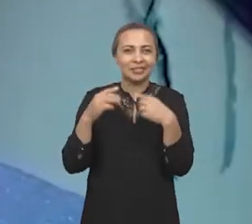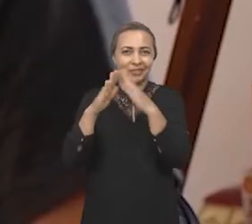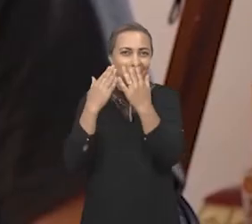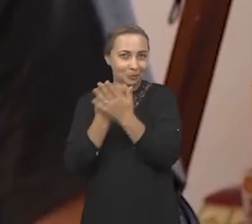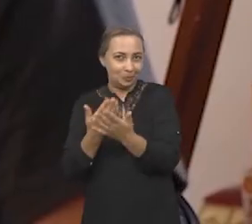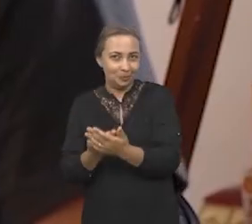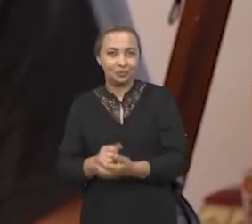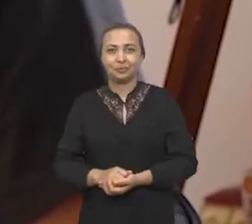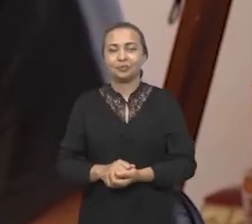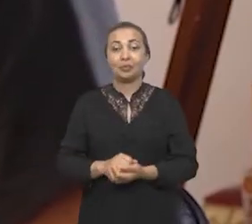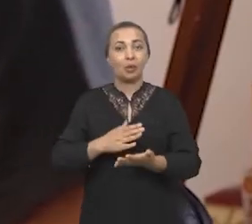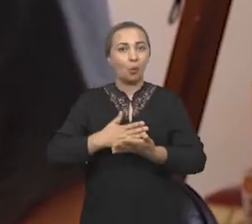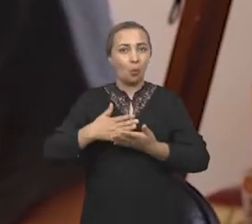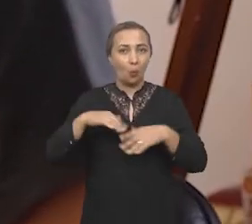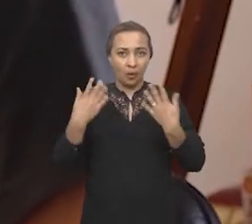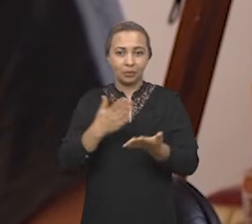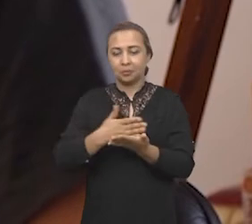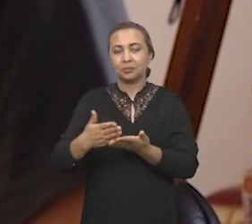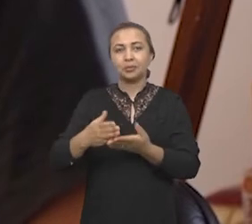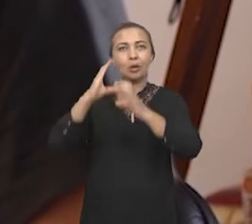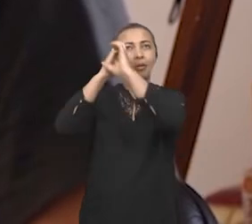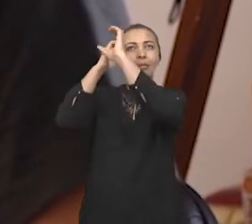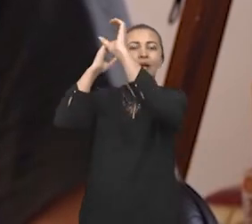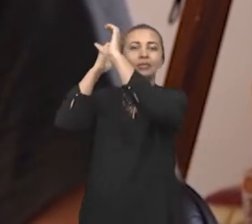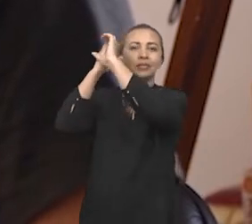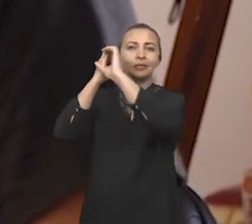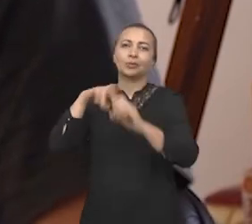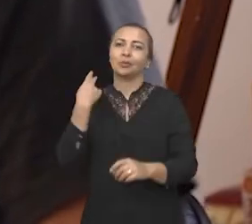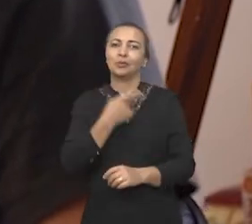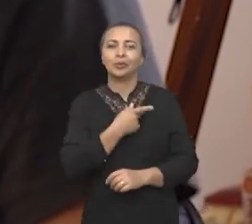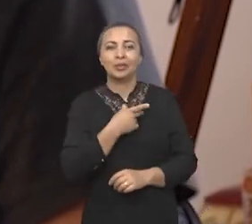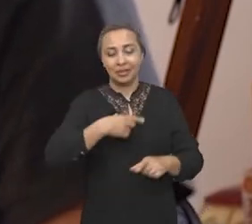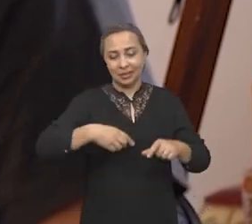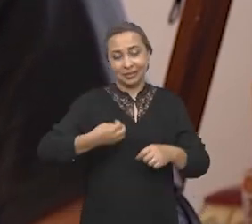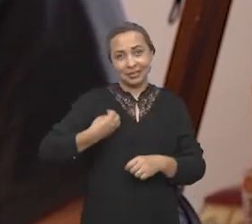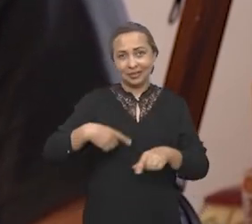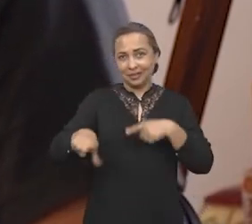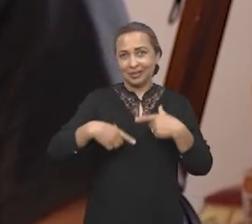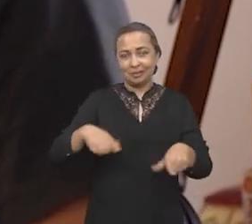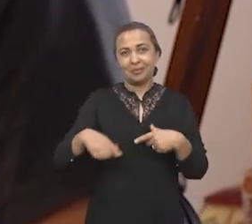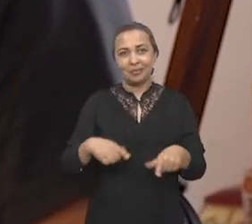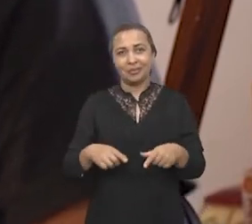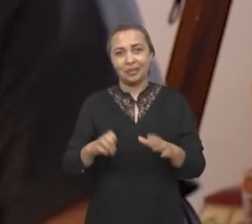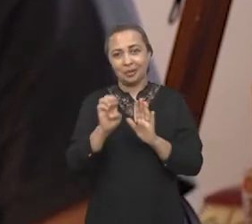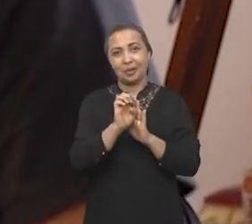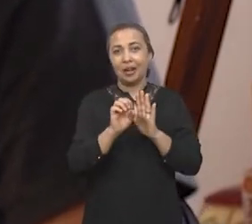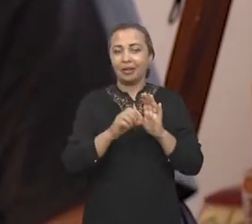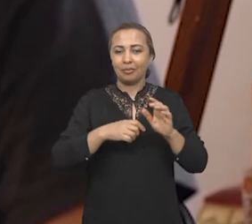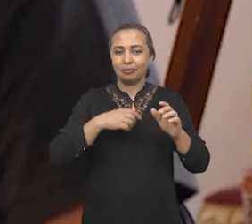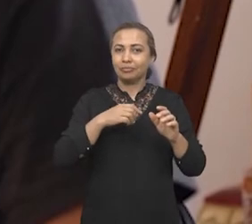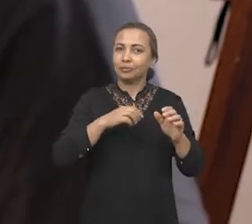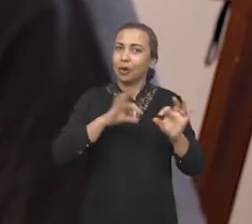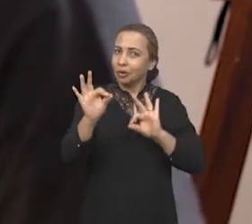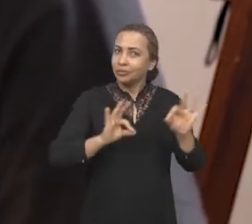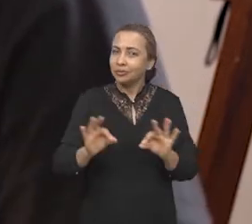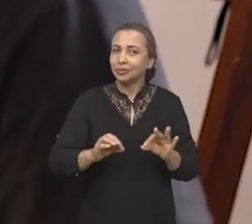Quando eu comecei no Observatório, a gente estava trabalhando com edição de vídeos.